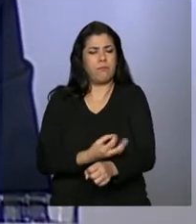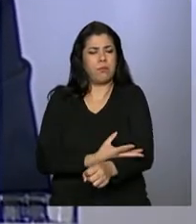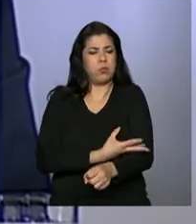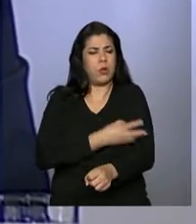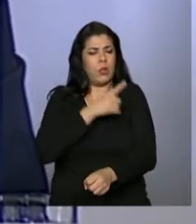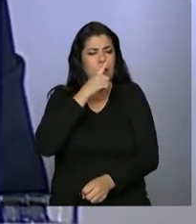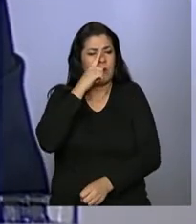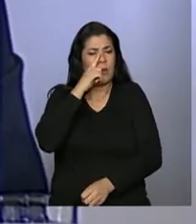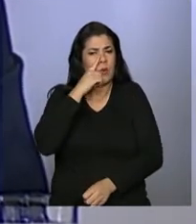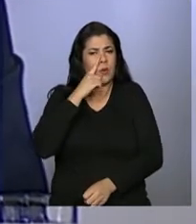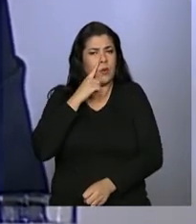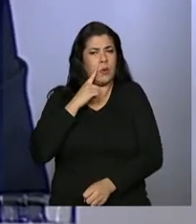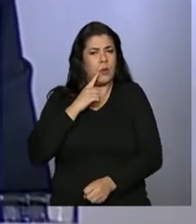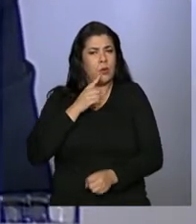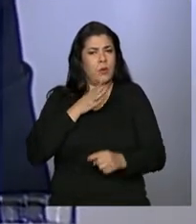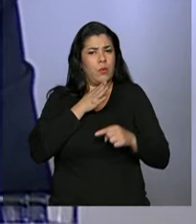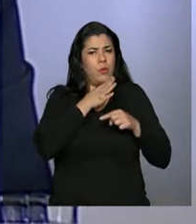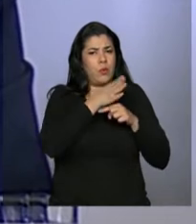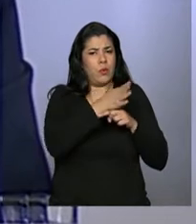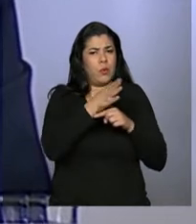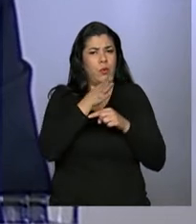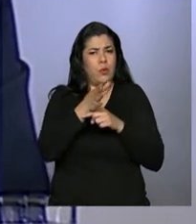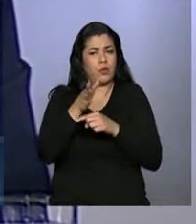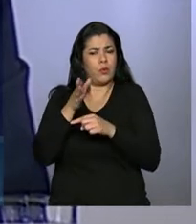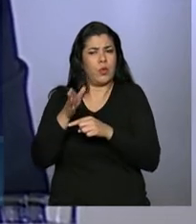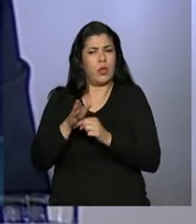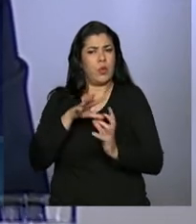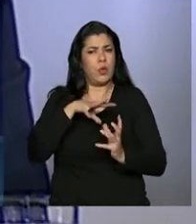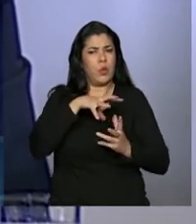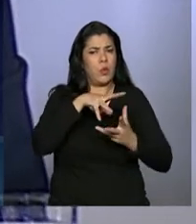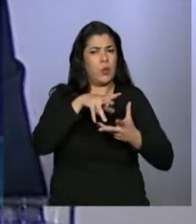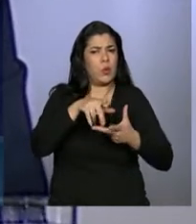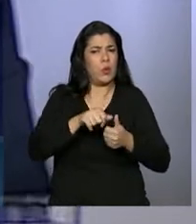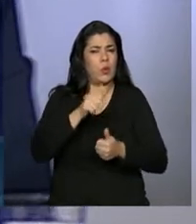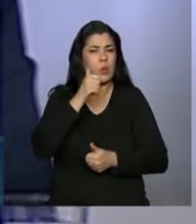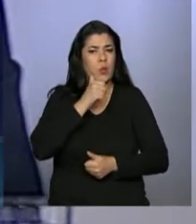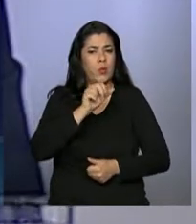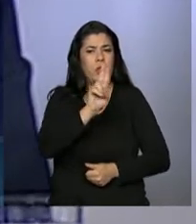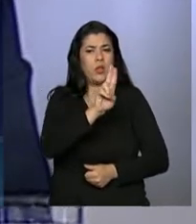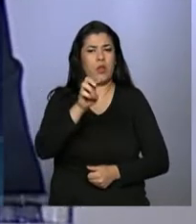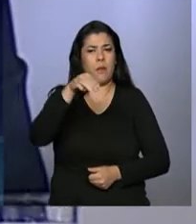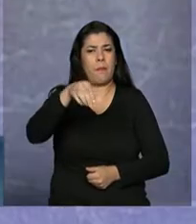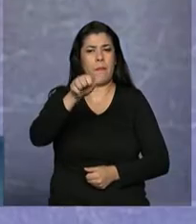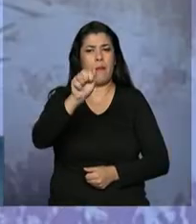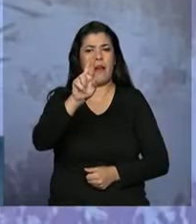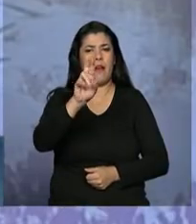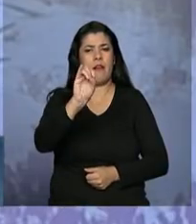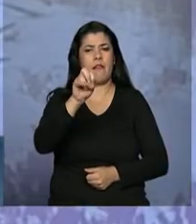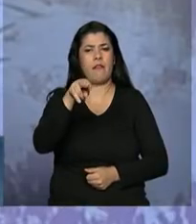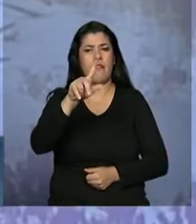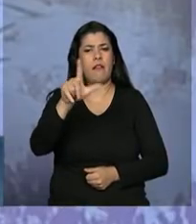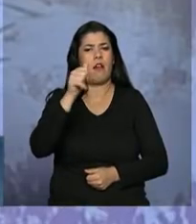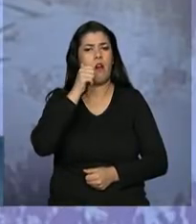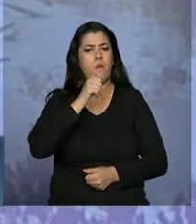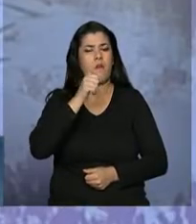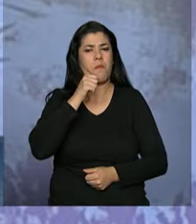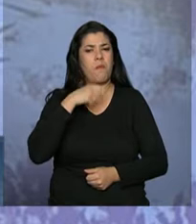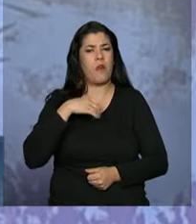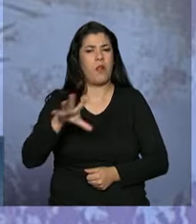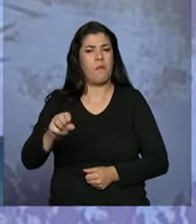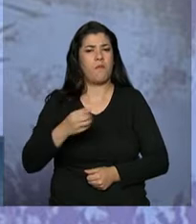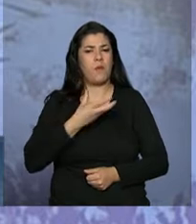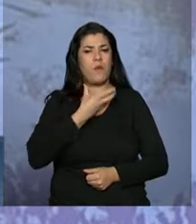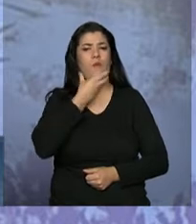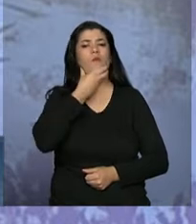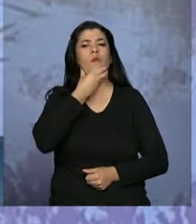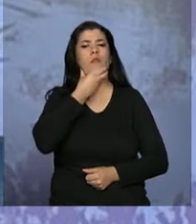que correram o mundo como a de Marinalva segurando um crânio nas mãos, sinônimo da